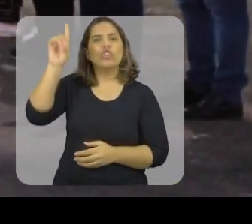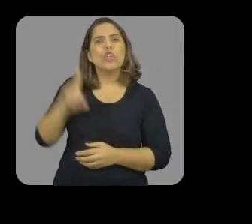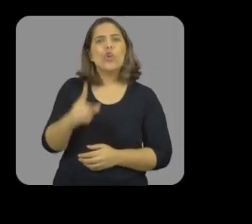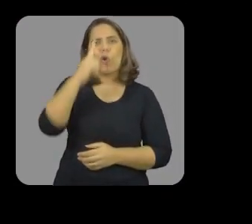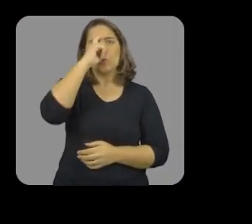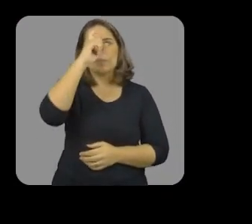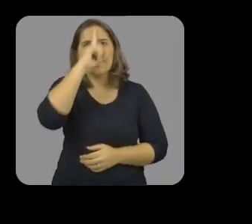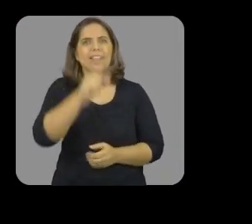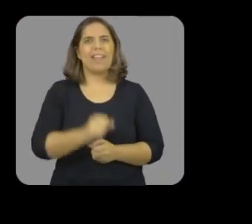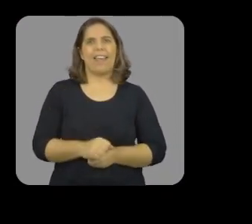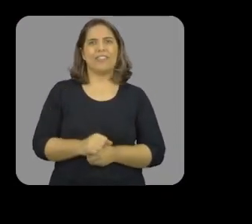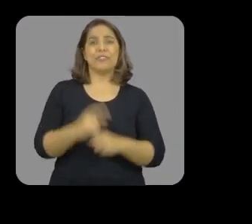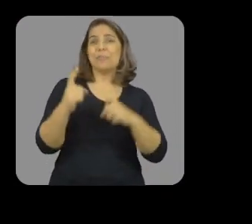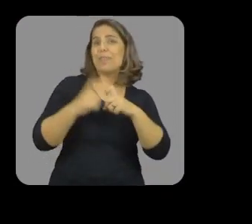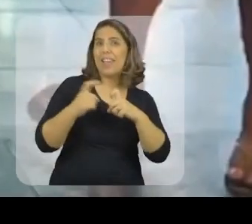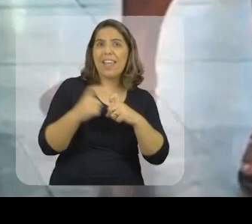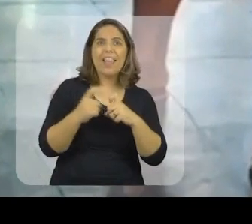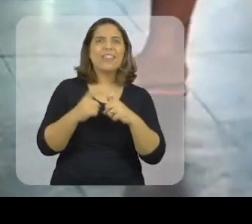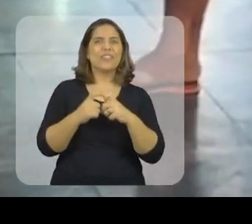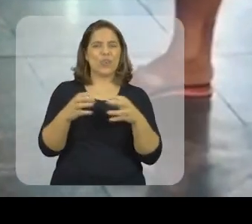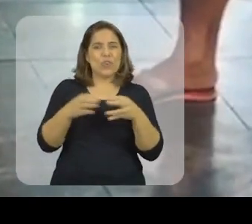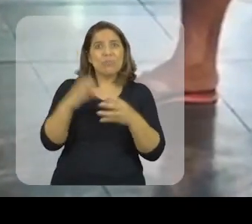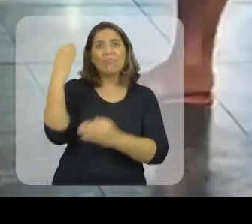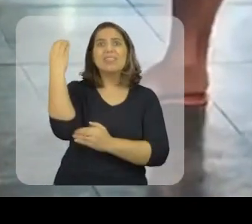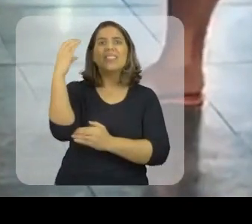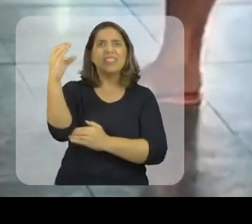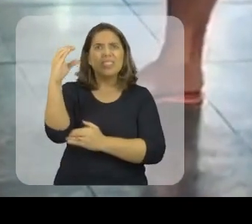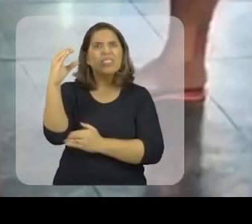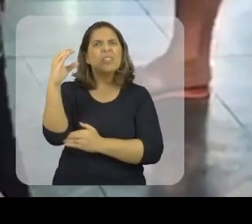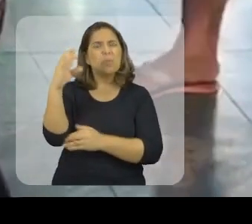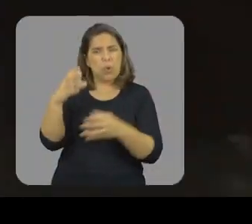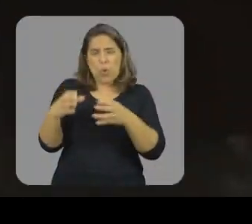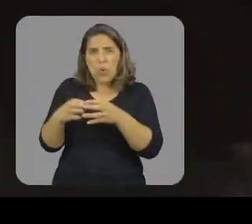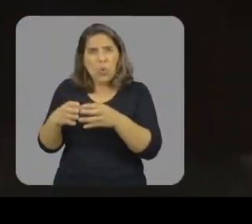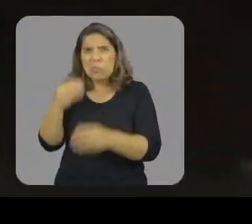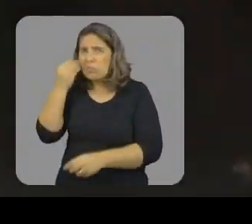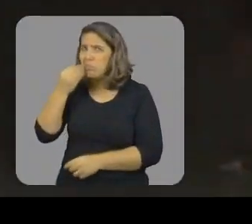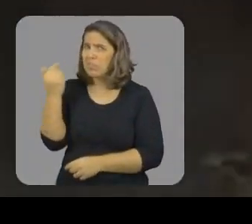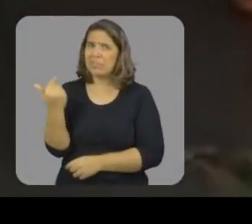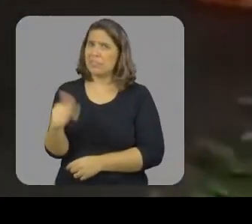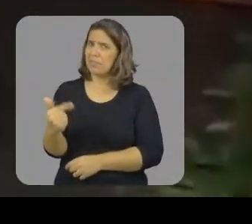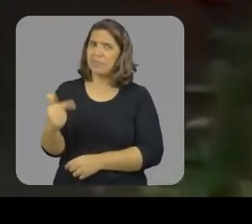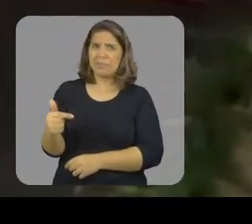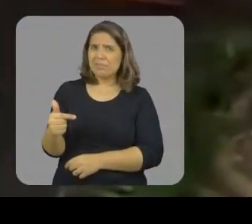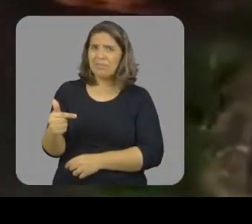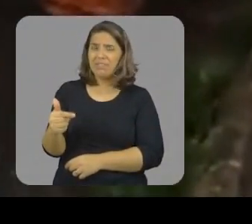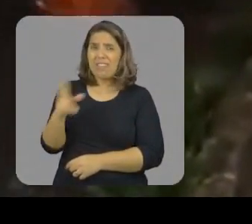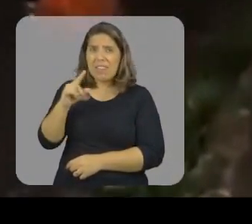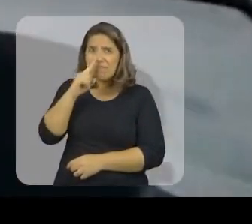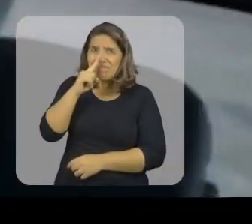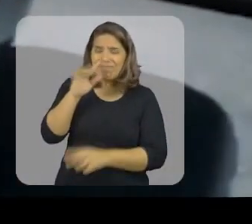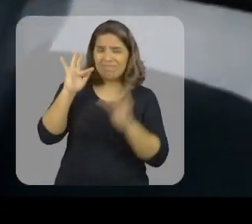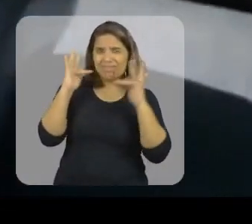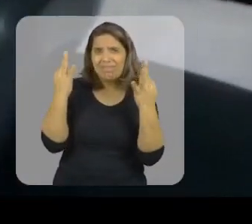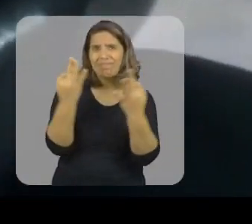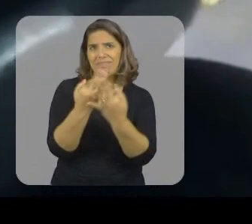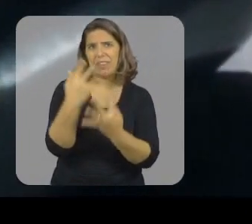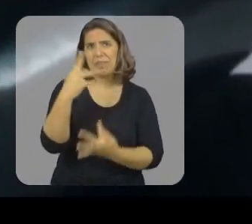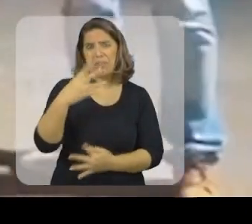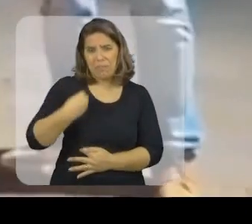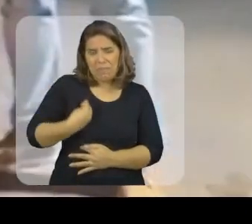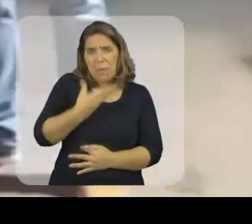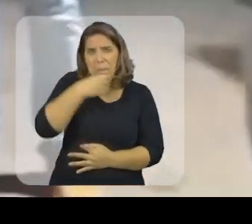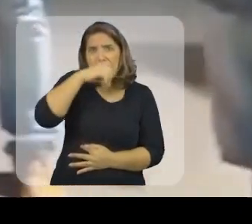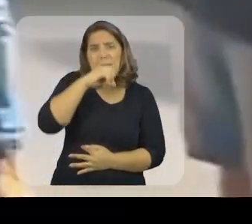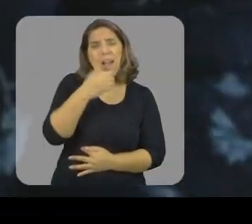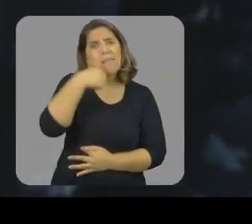diretores de hospitais, nossos médicos, nosso comitê científico, por uma equipe que não tem experiência? Você vai arriscar a vida da sua família,